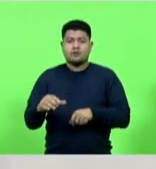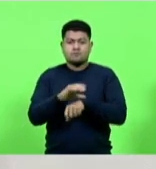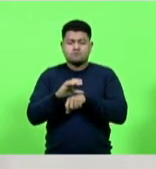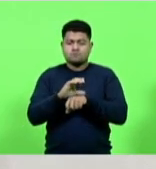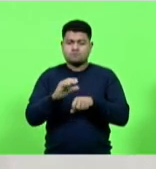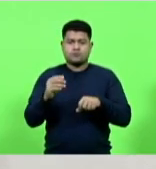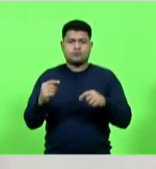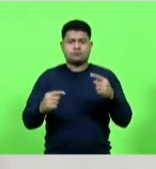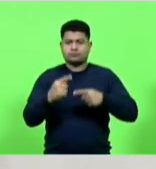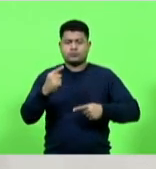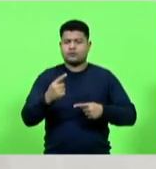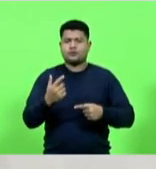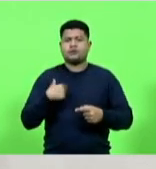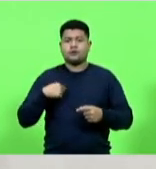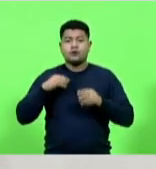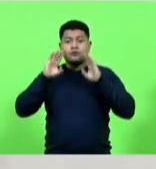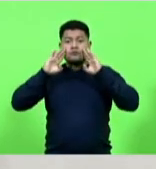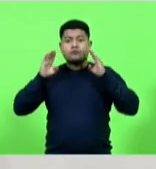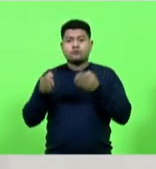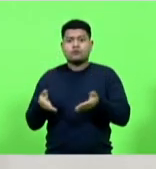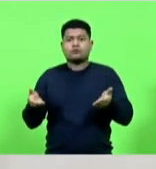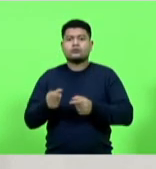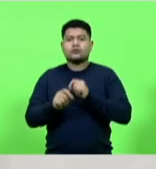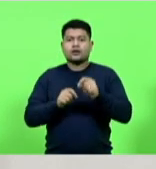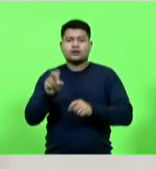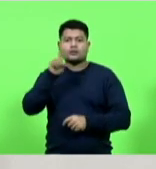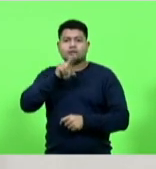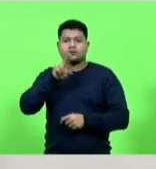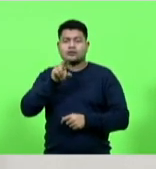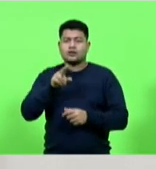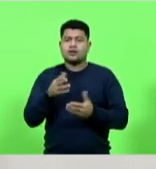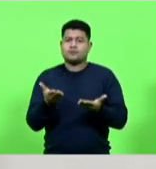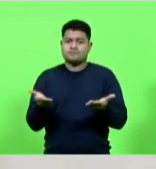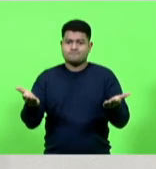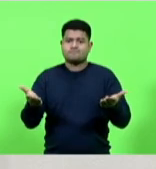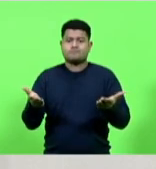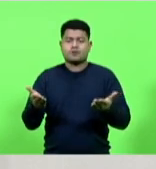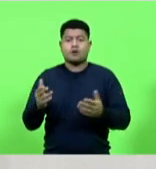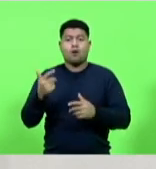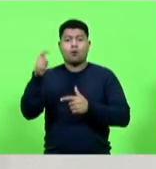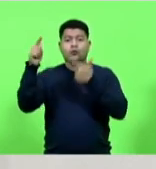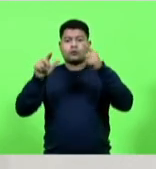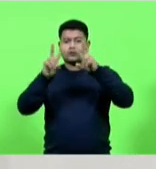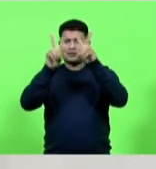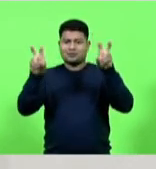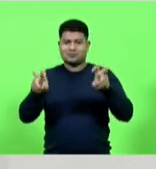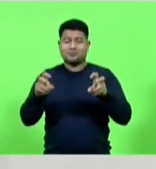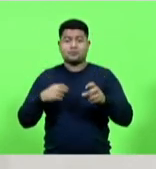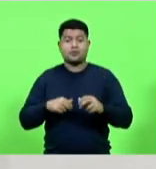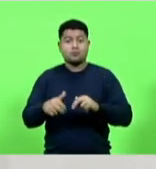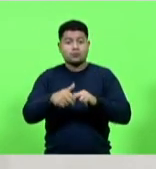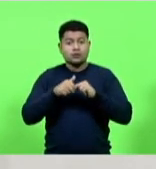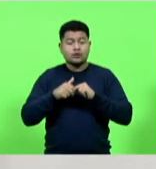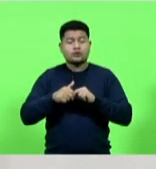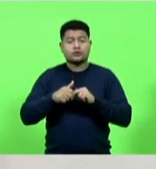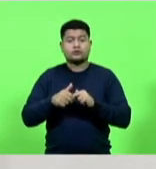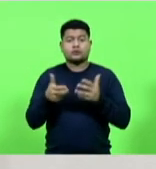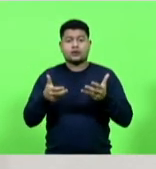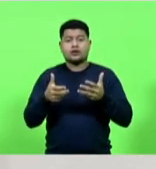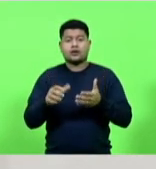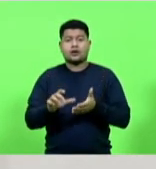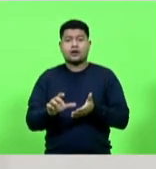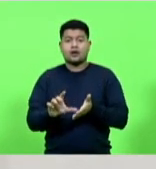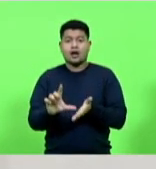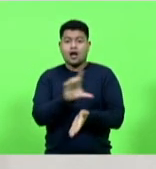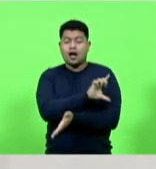em outros assuntos igualmente urgentes para Santa Catarina por isso antes de finalizar gostaria de apresentar a nossa mais nova